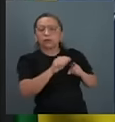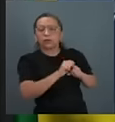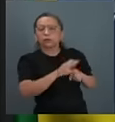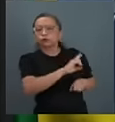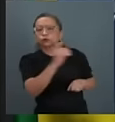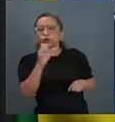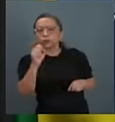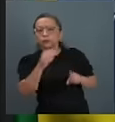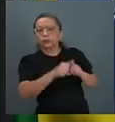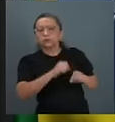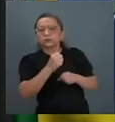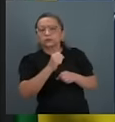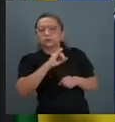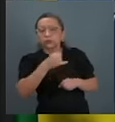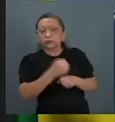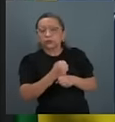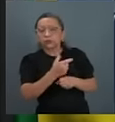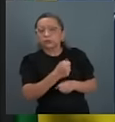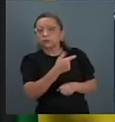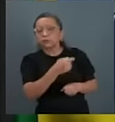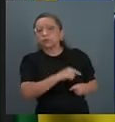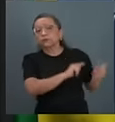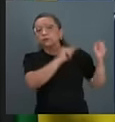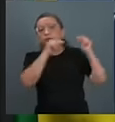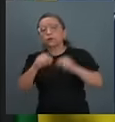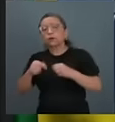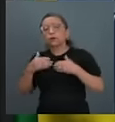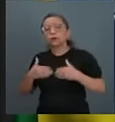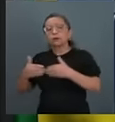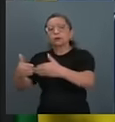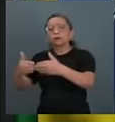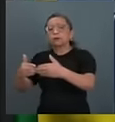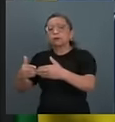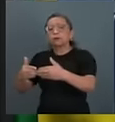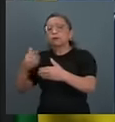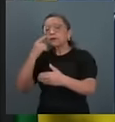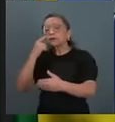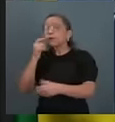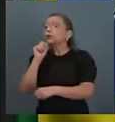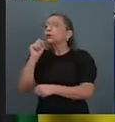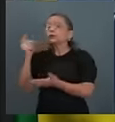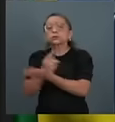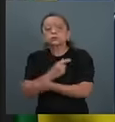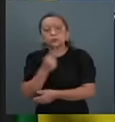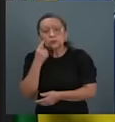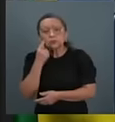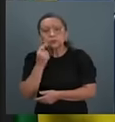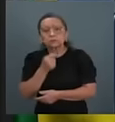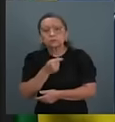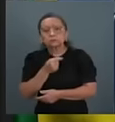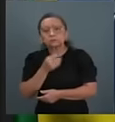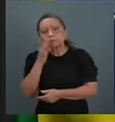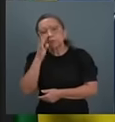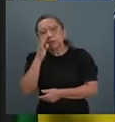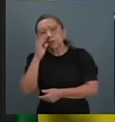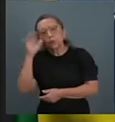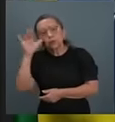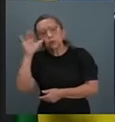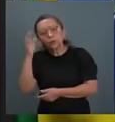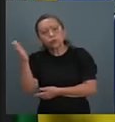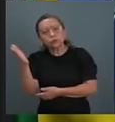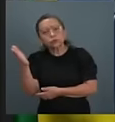2023, meu marido foi até a Praça dos Três Poderes para dar uma olhada no que estava acontecendo. Foi curioso.